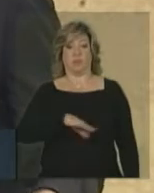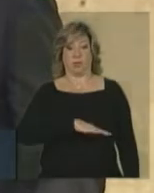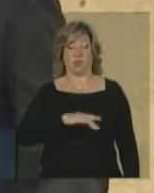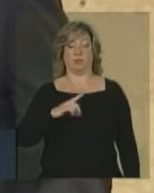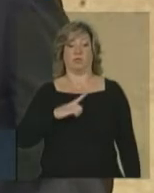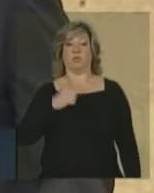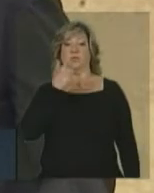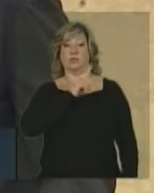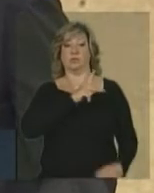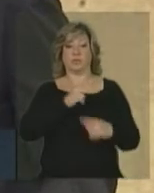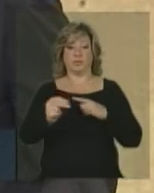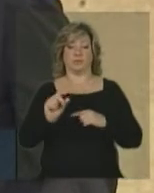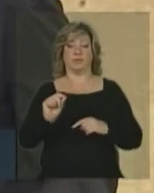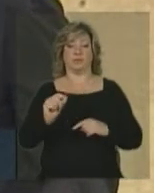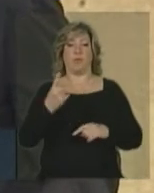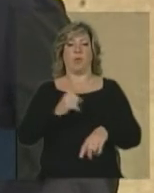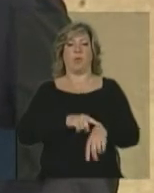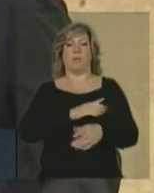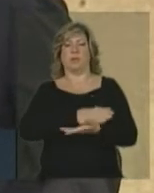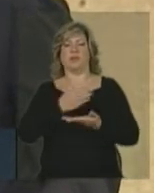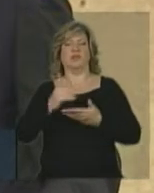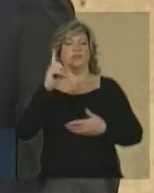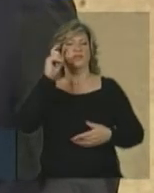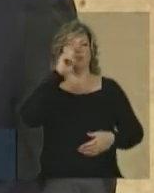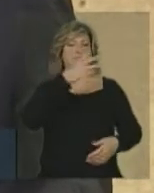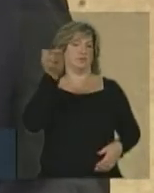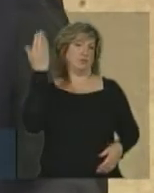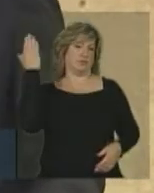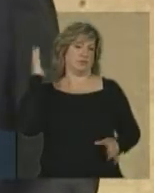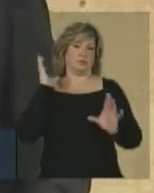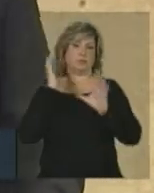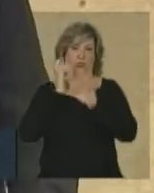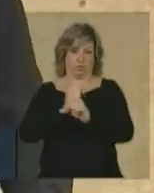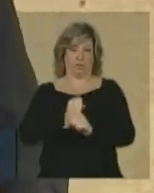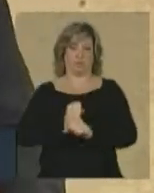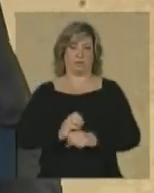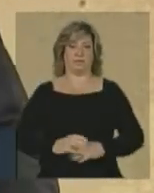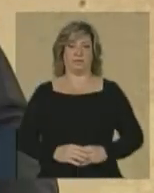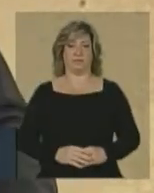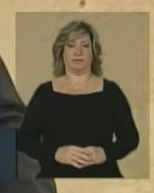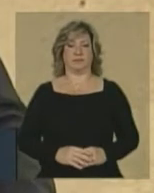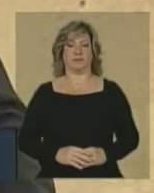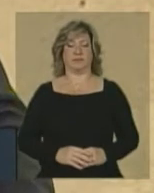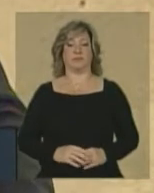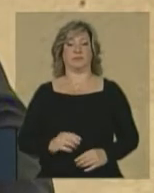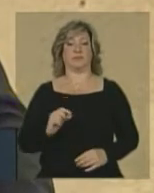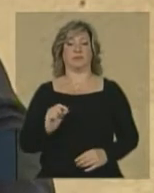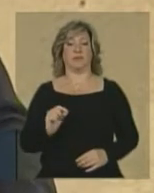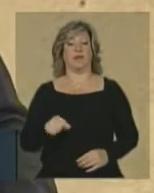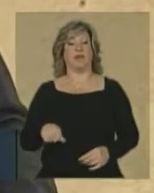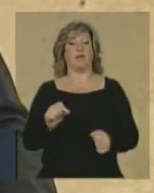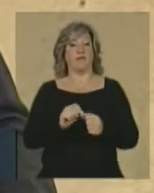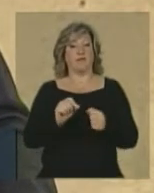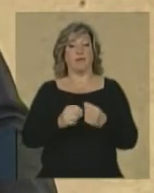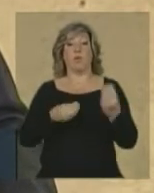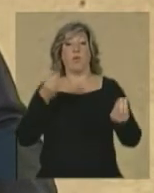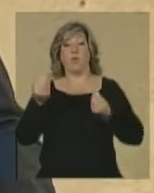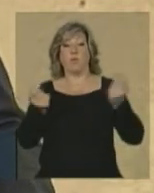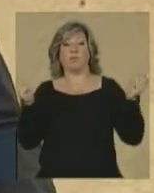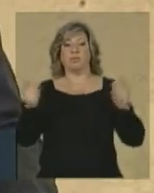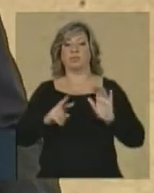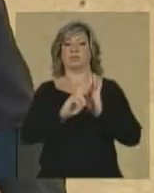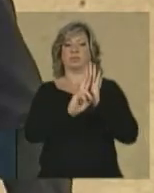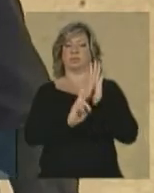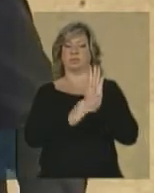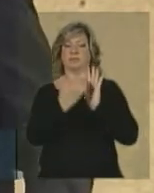Superando um período difícil da nossa história. Criou as condições para